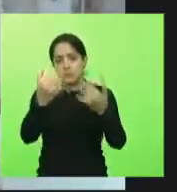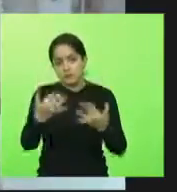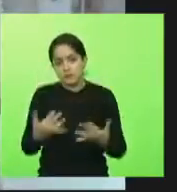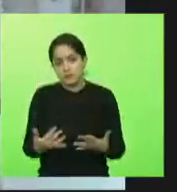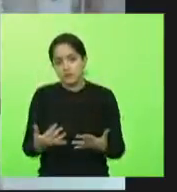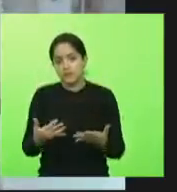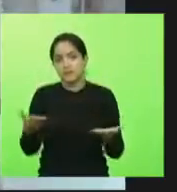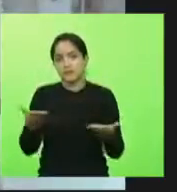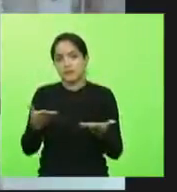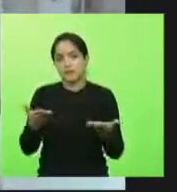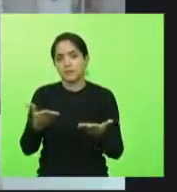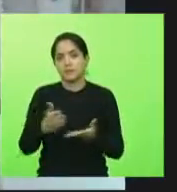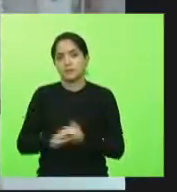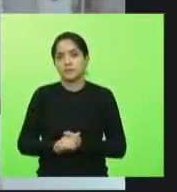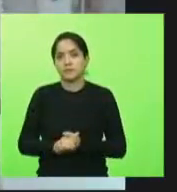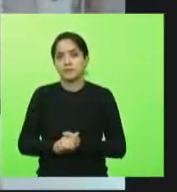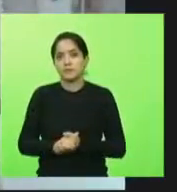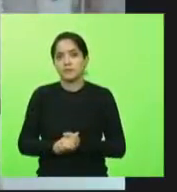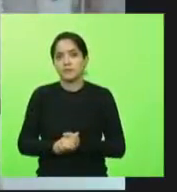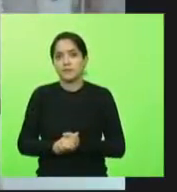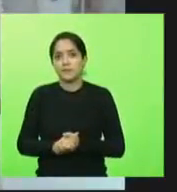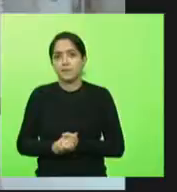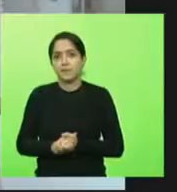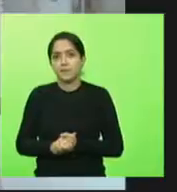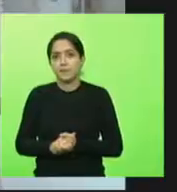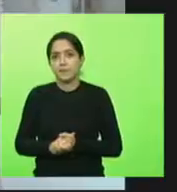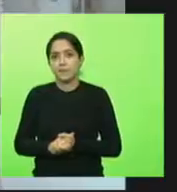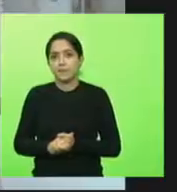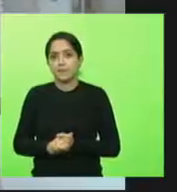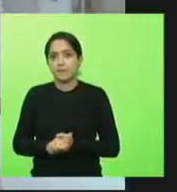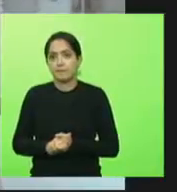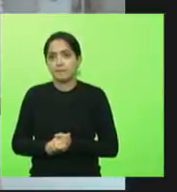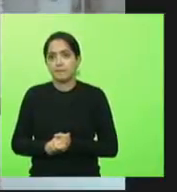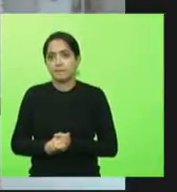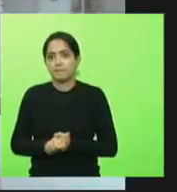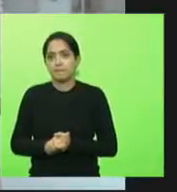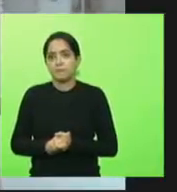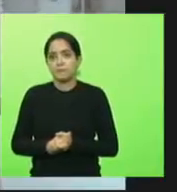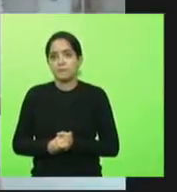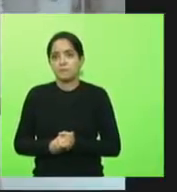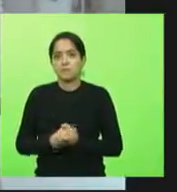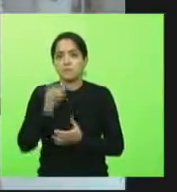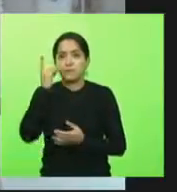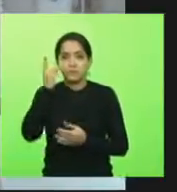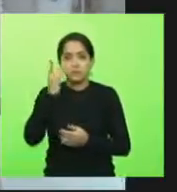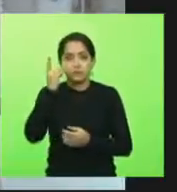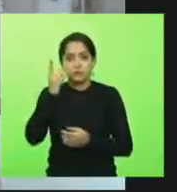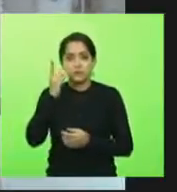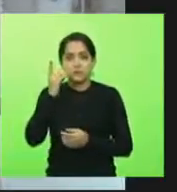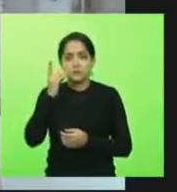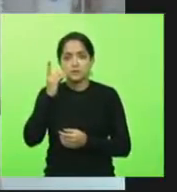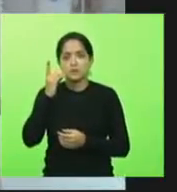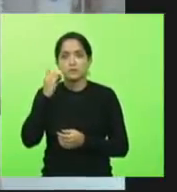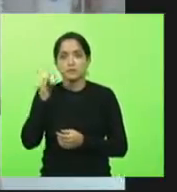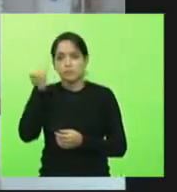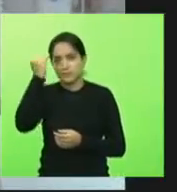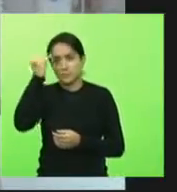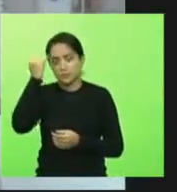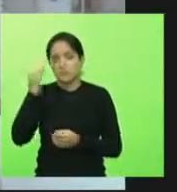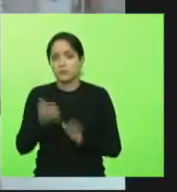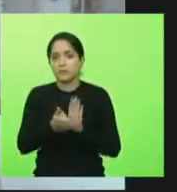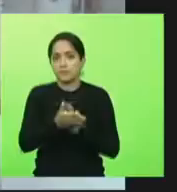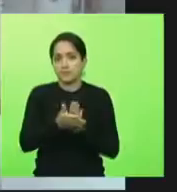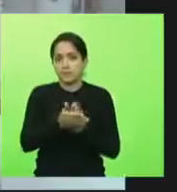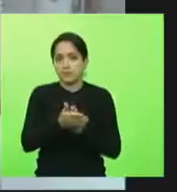última reunião da Bancada do Oeste. Obrigada. Deputado Jair Mioto. Deputado Maurício, parabenizado pelo pleito, a nossa Bancada do